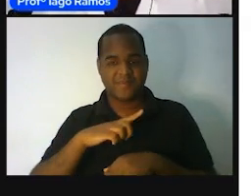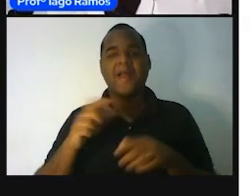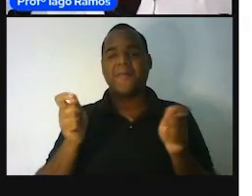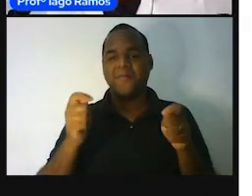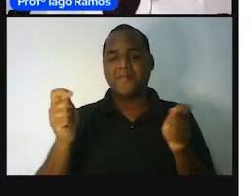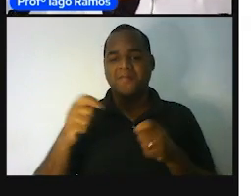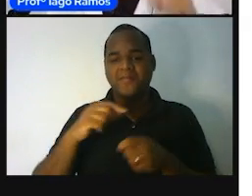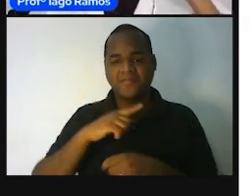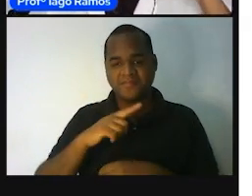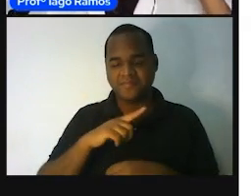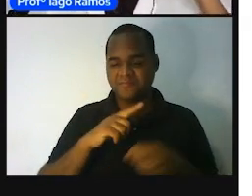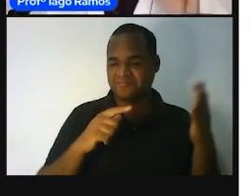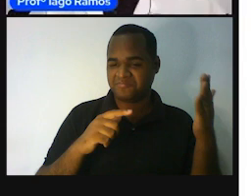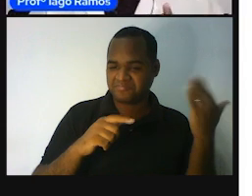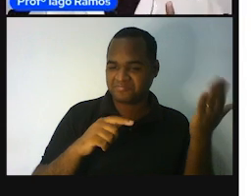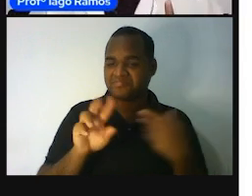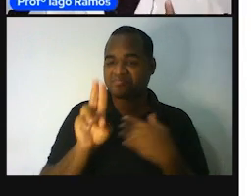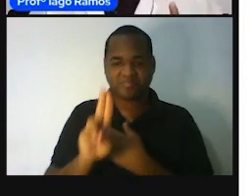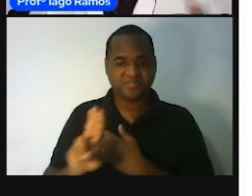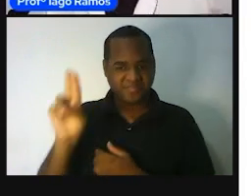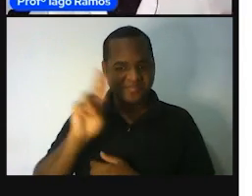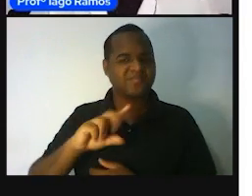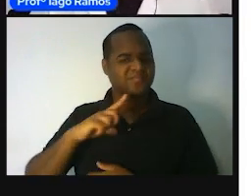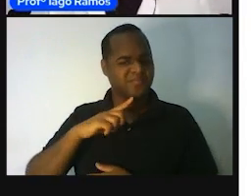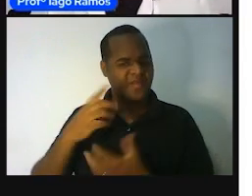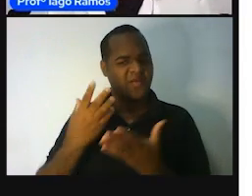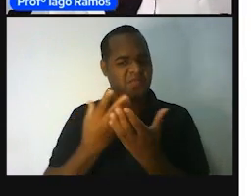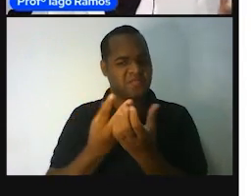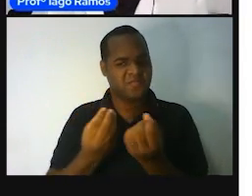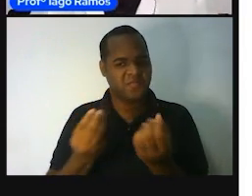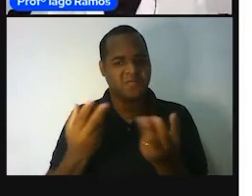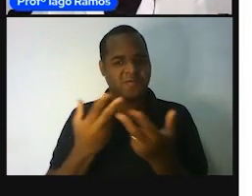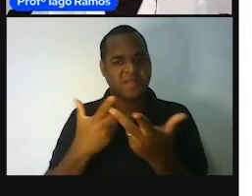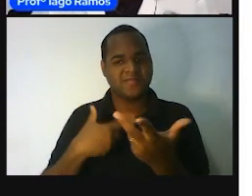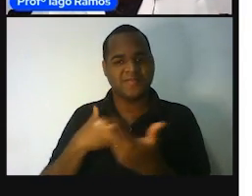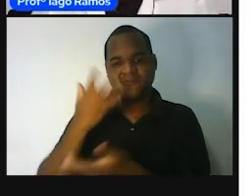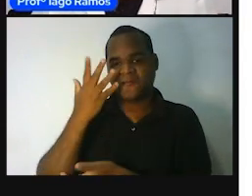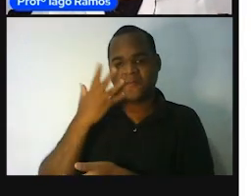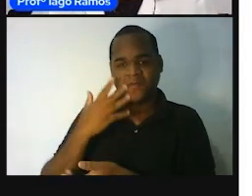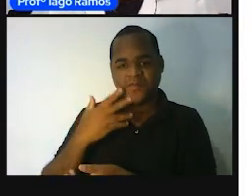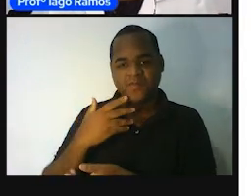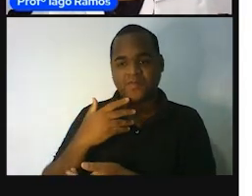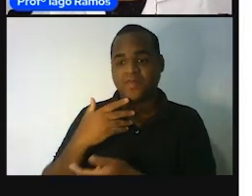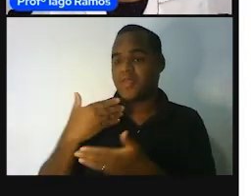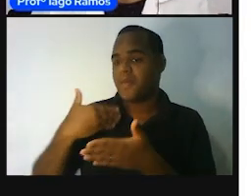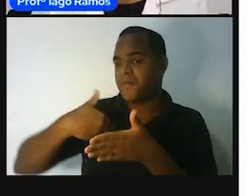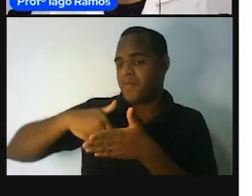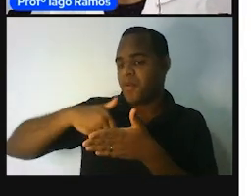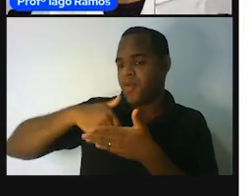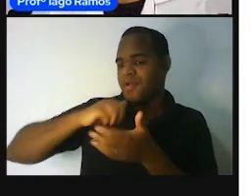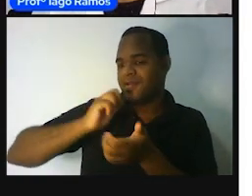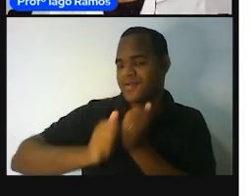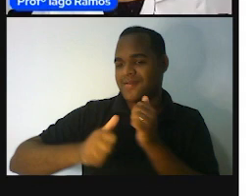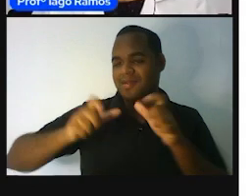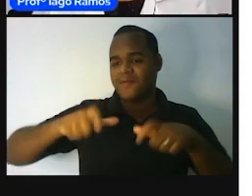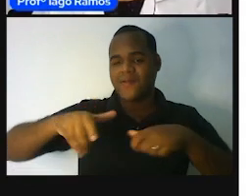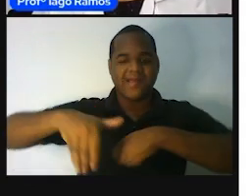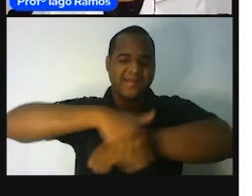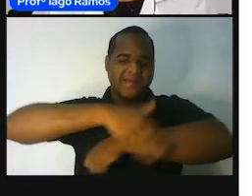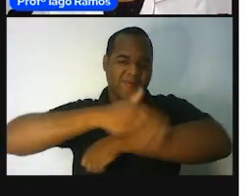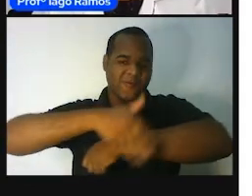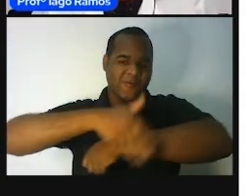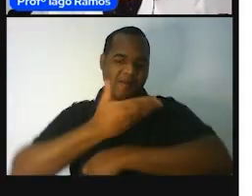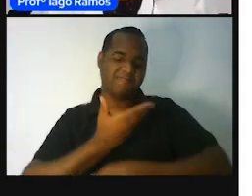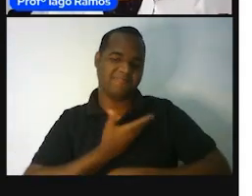em vocês também. Tá bom? É... Bom, na minha infância, eu vou tomar uma jogada de bola na rua, né? Com